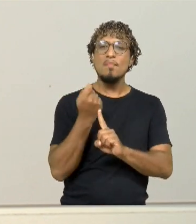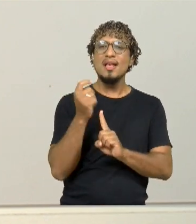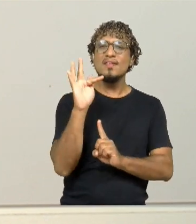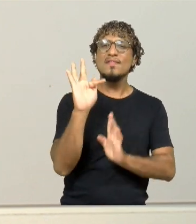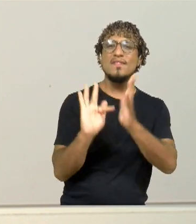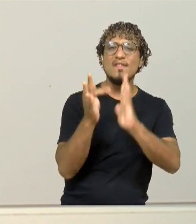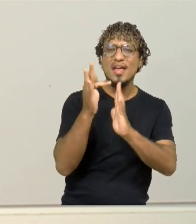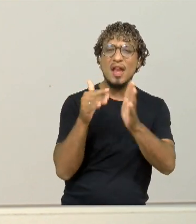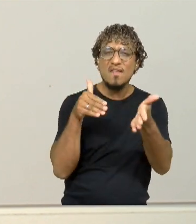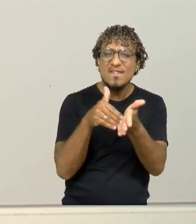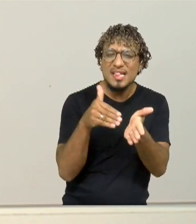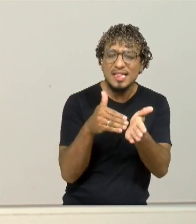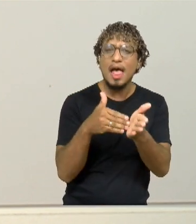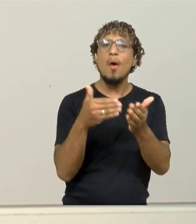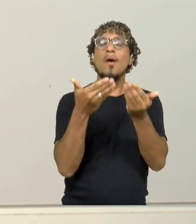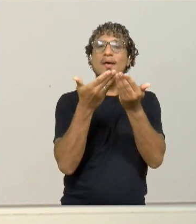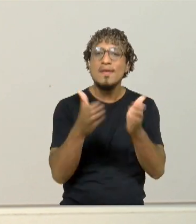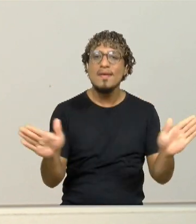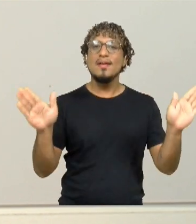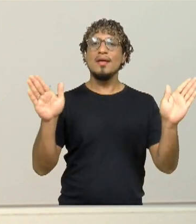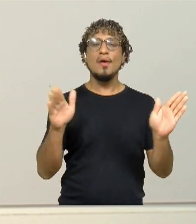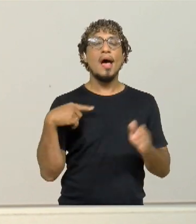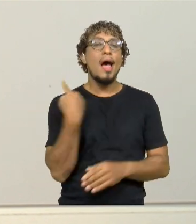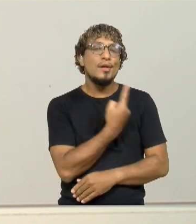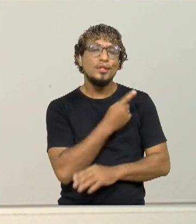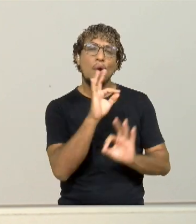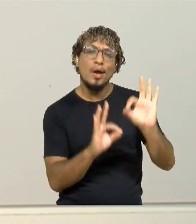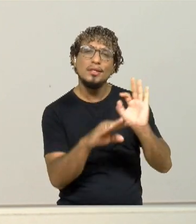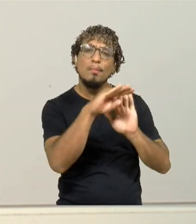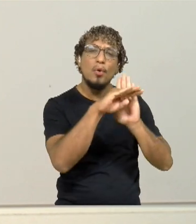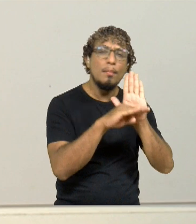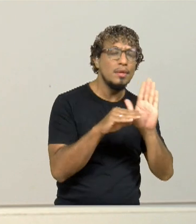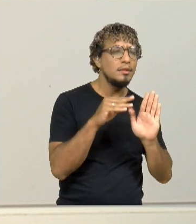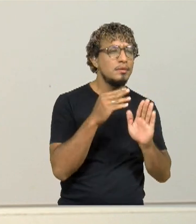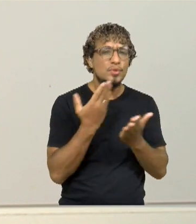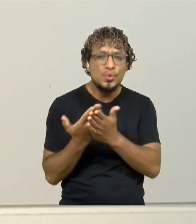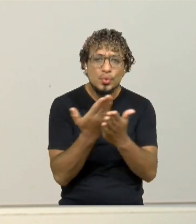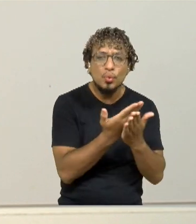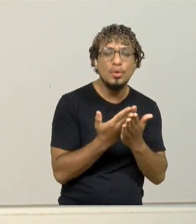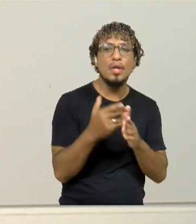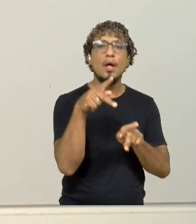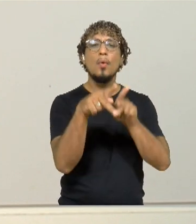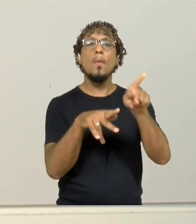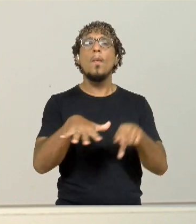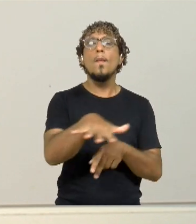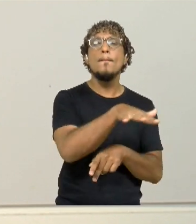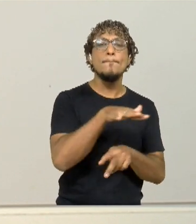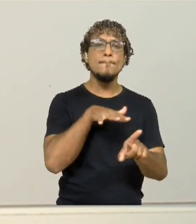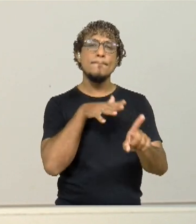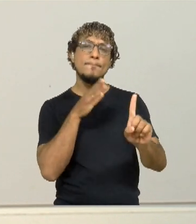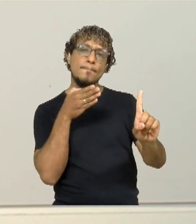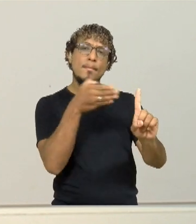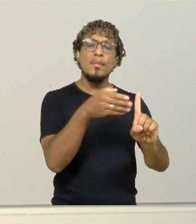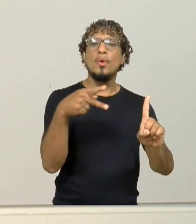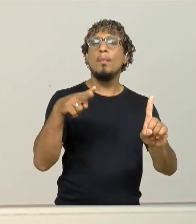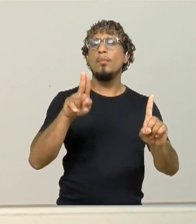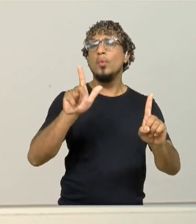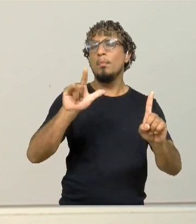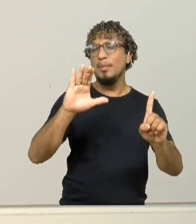Então a programação está sendo montada ainda estudando um pouco o público, os melhores horários, as melhores opções, mas a gente já está